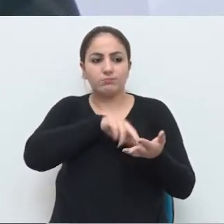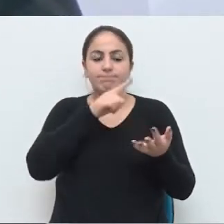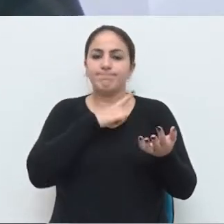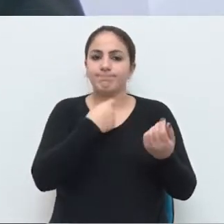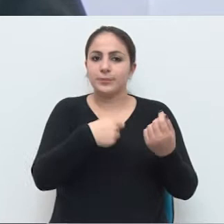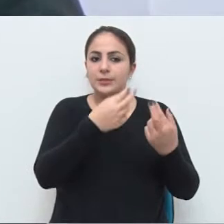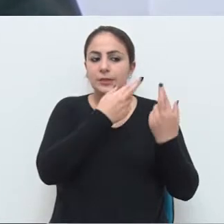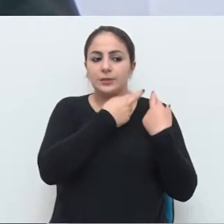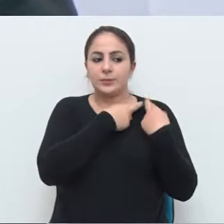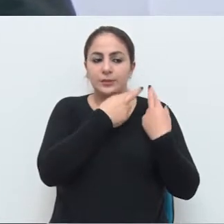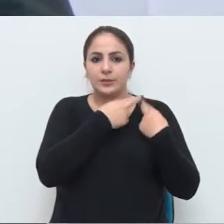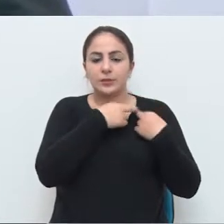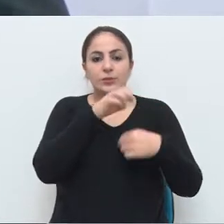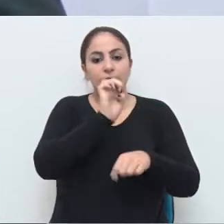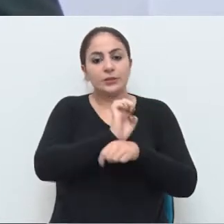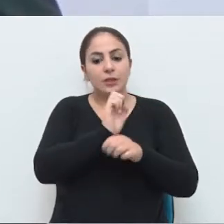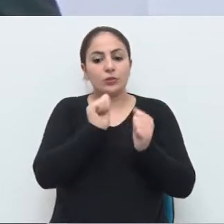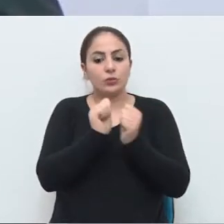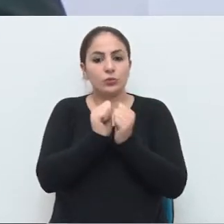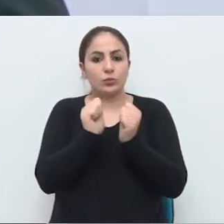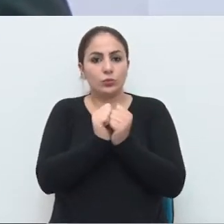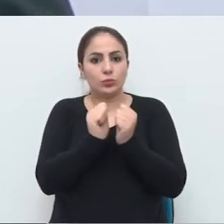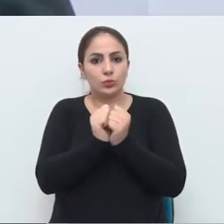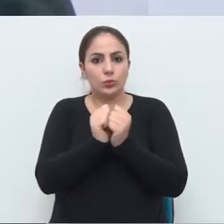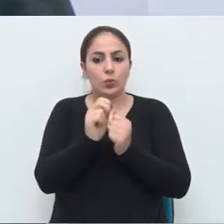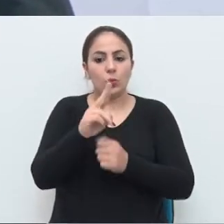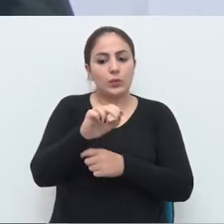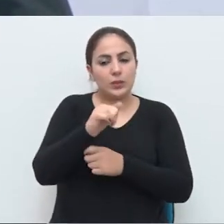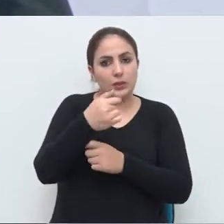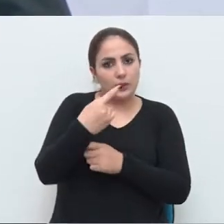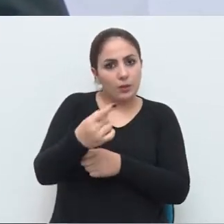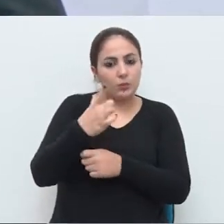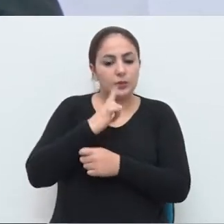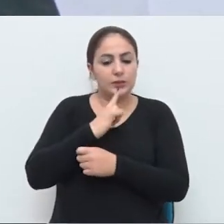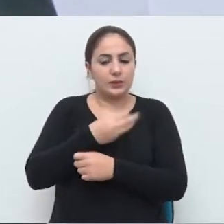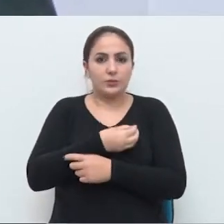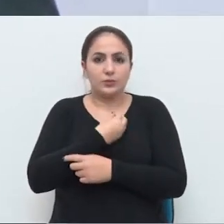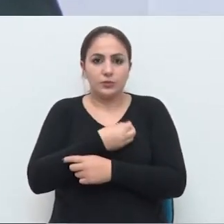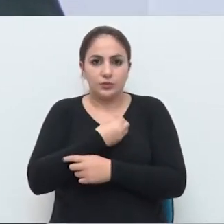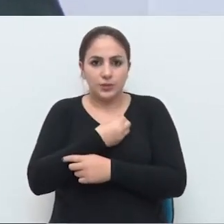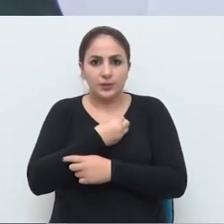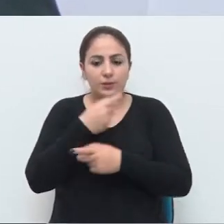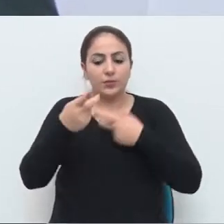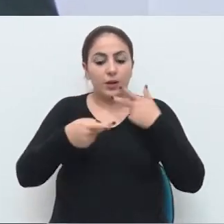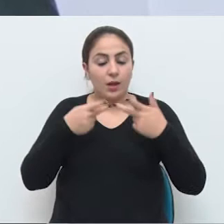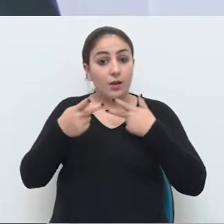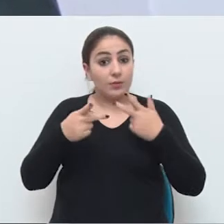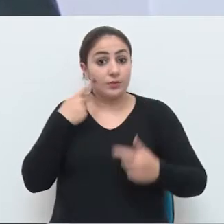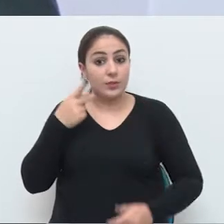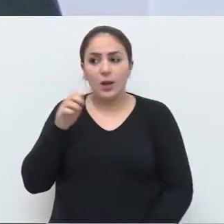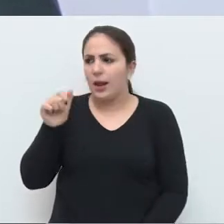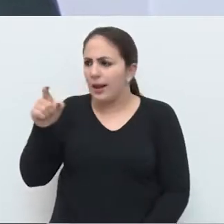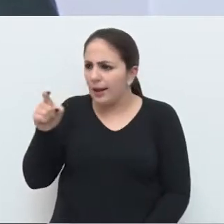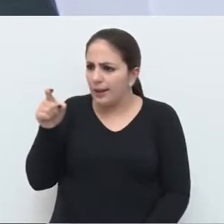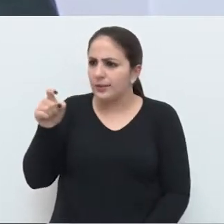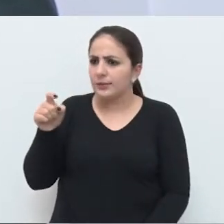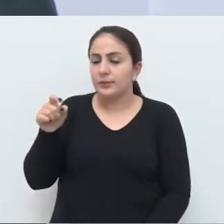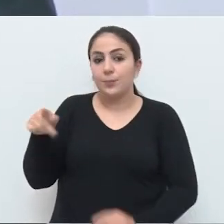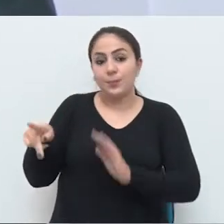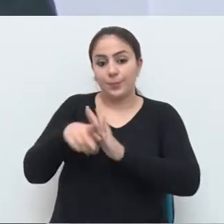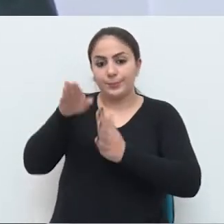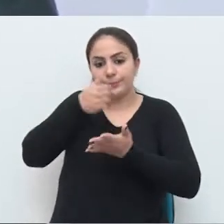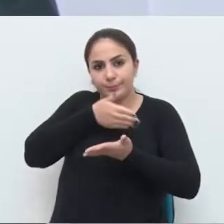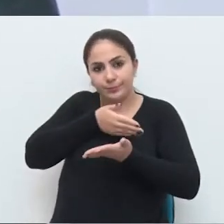do Estado com a União. Onde se tratava, vereador Alex, da